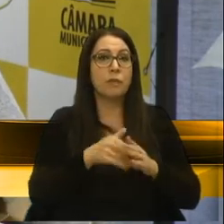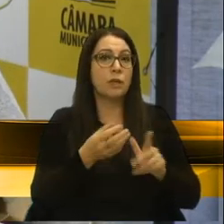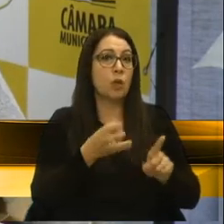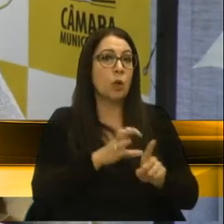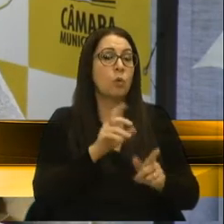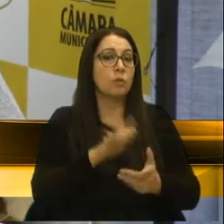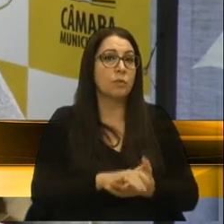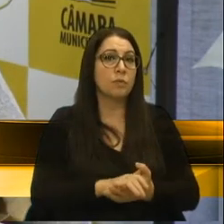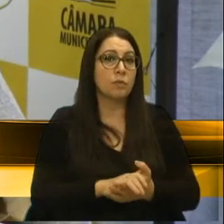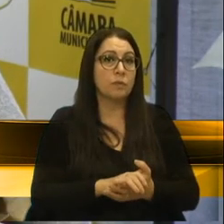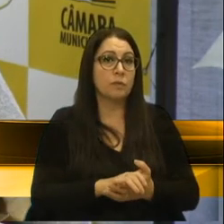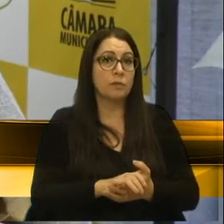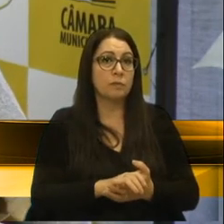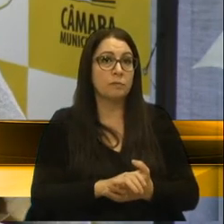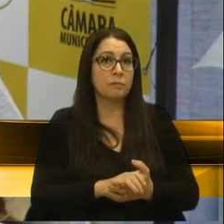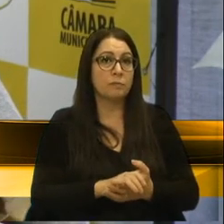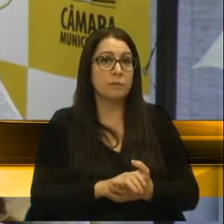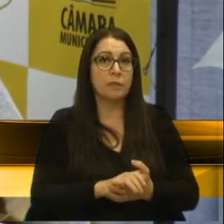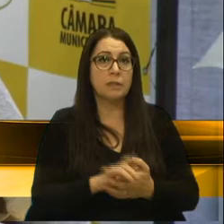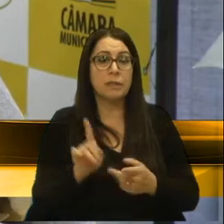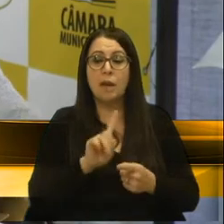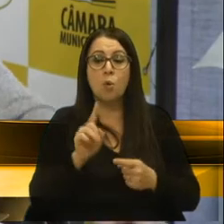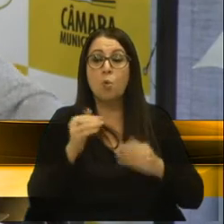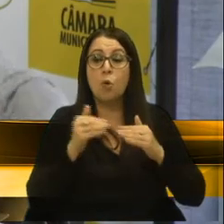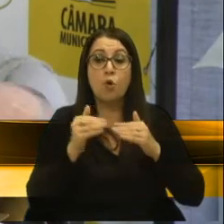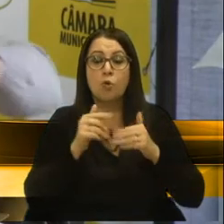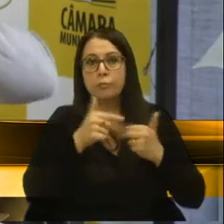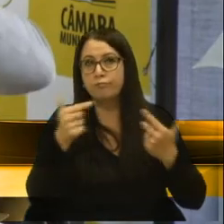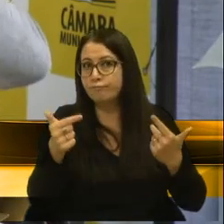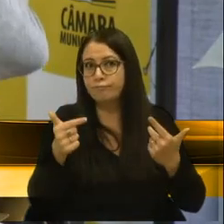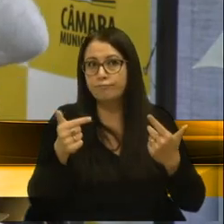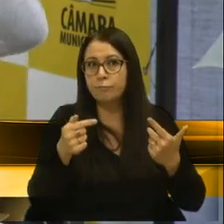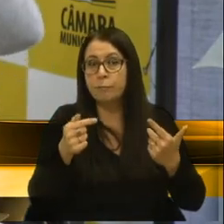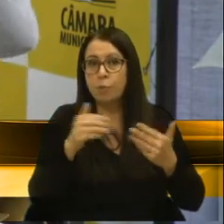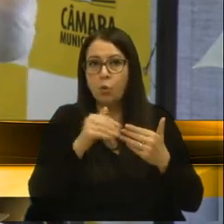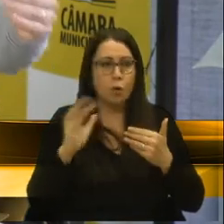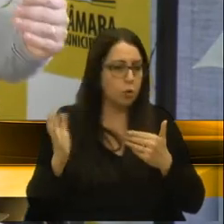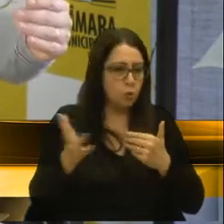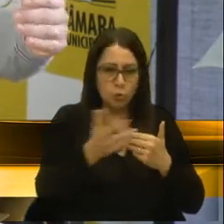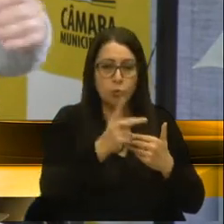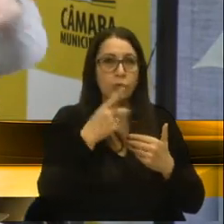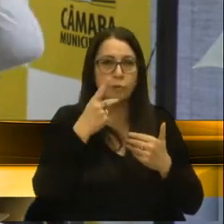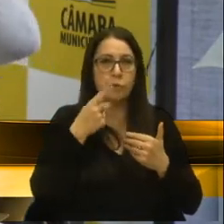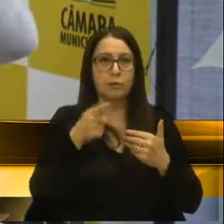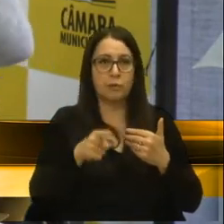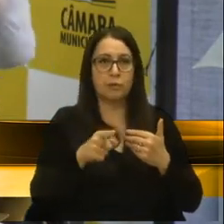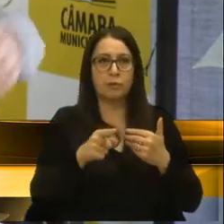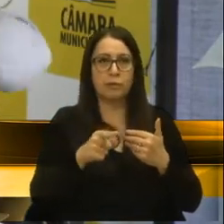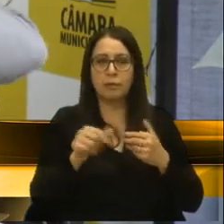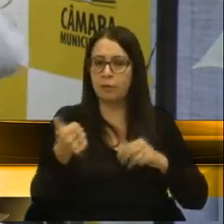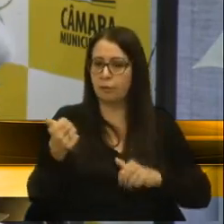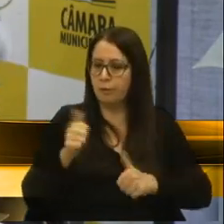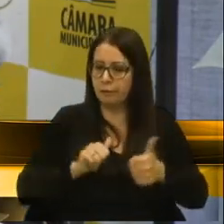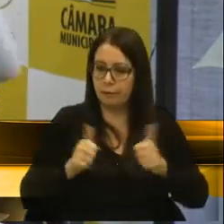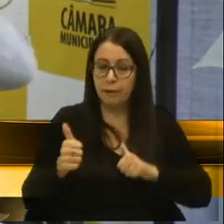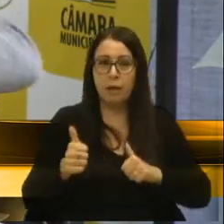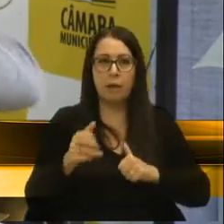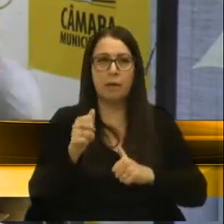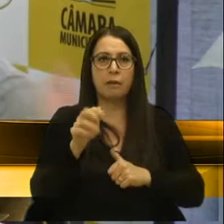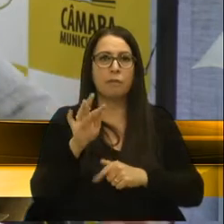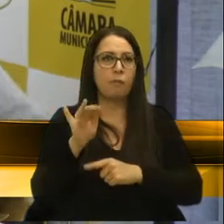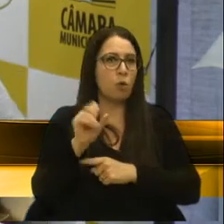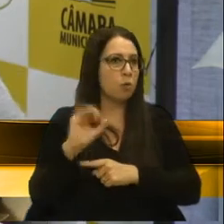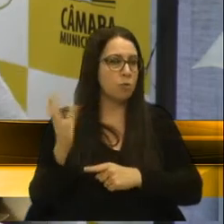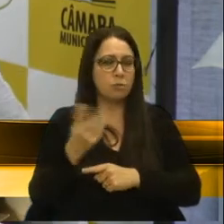contrário, não concordando, mas concordo em tudo que falou na questão de qualidade da fluxo e tudo